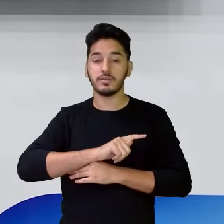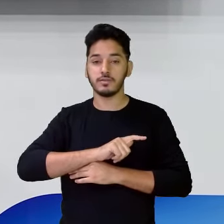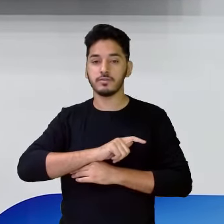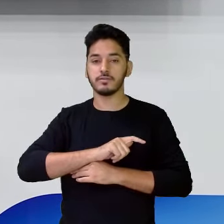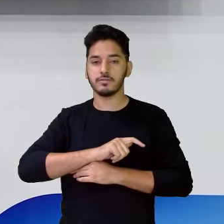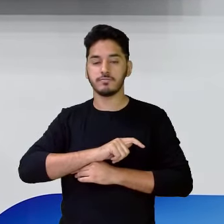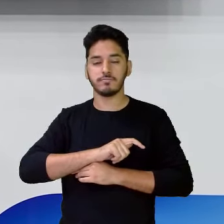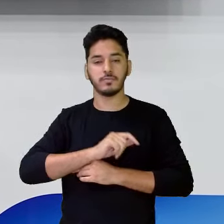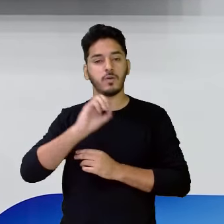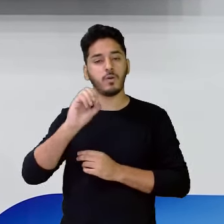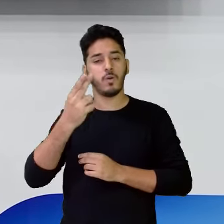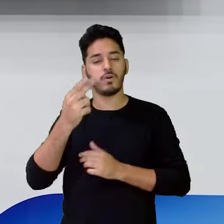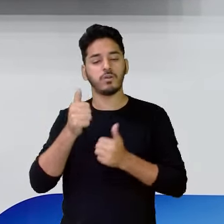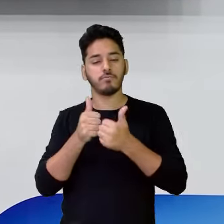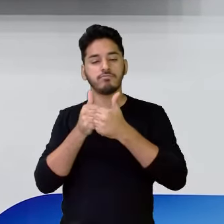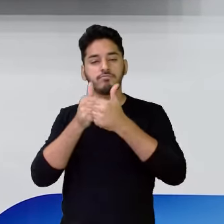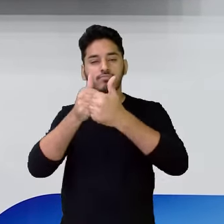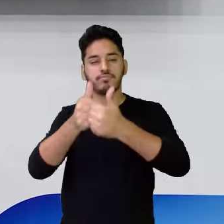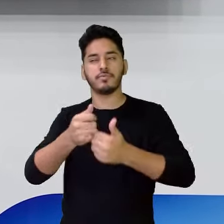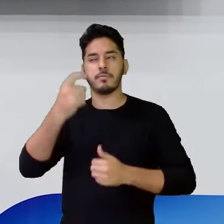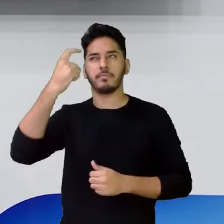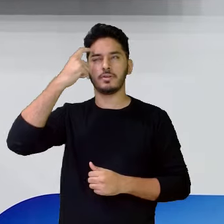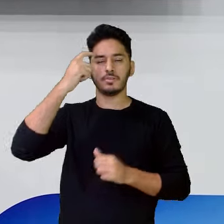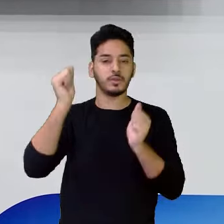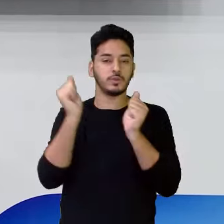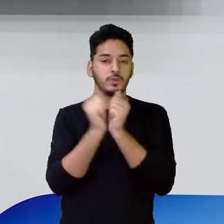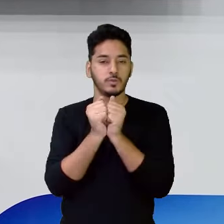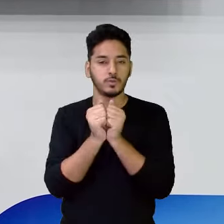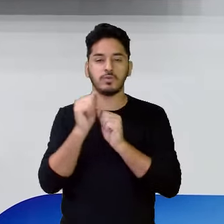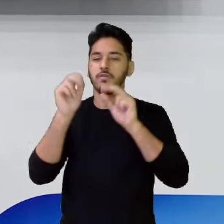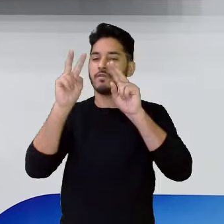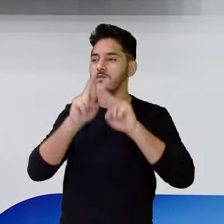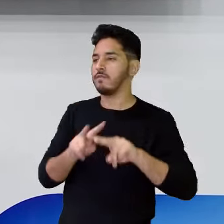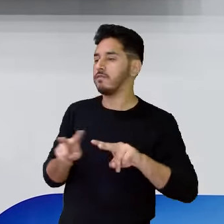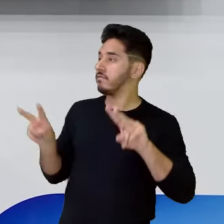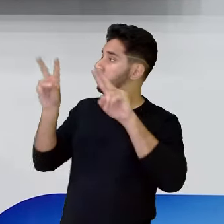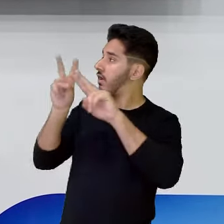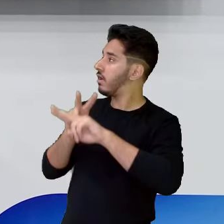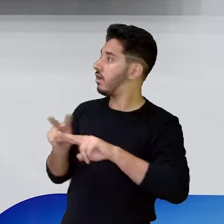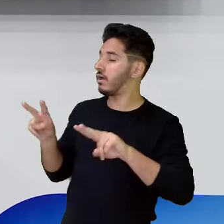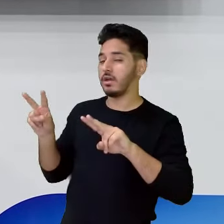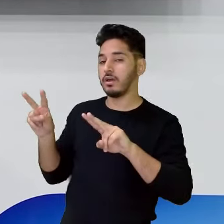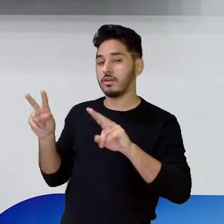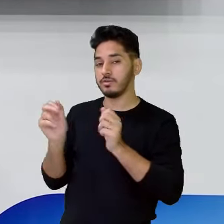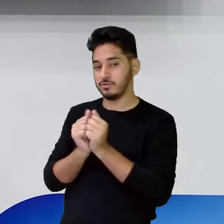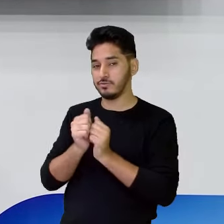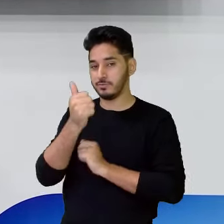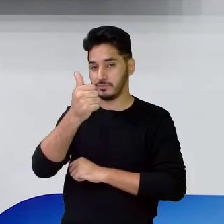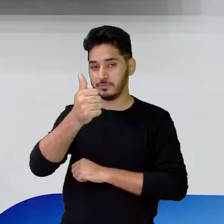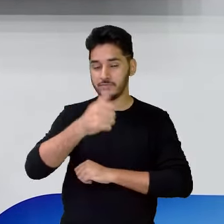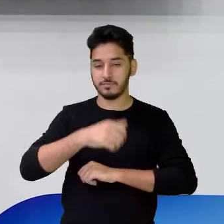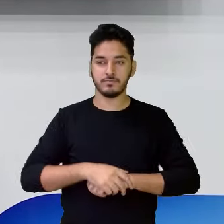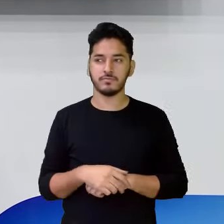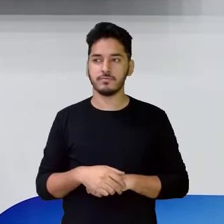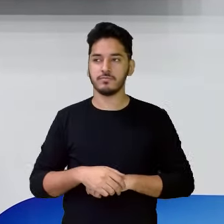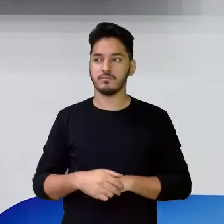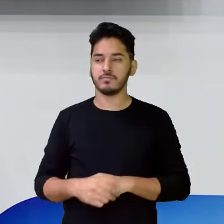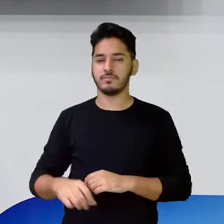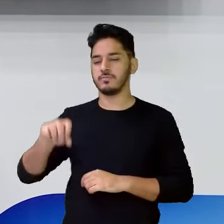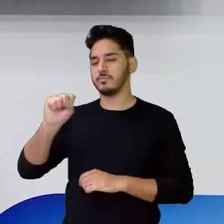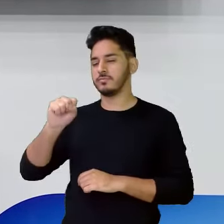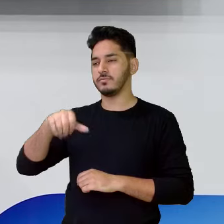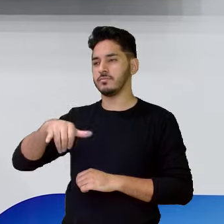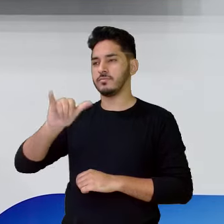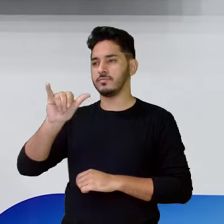acompanhar aqui. Vamos pensar juntos, observar isso juntos. Sinara,